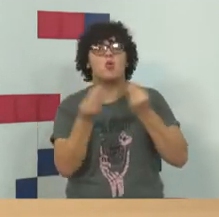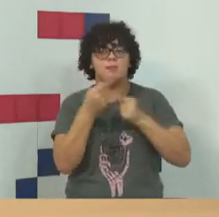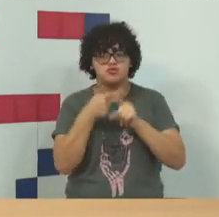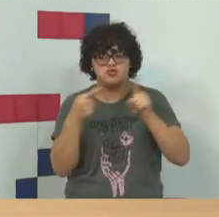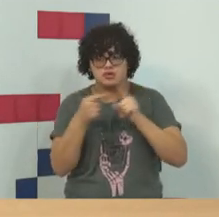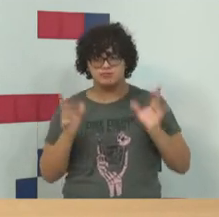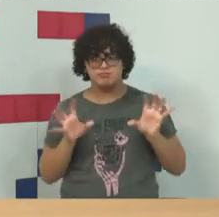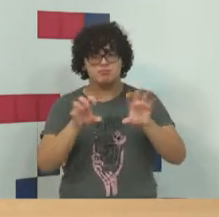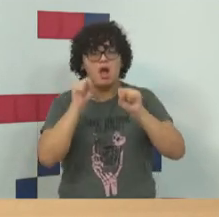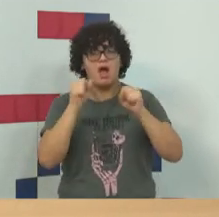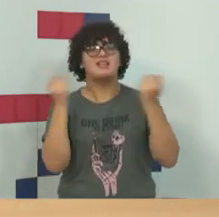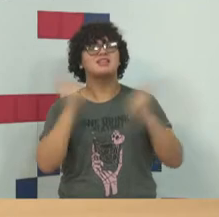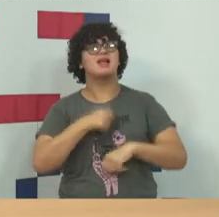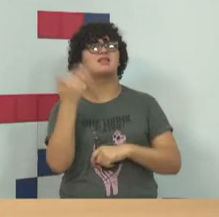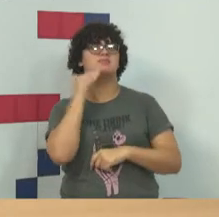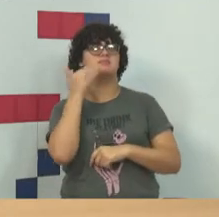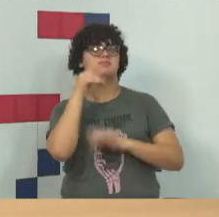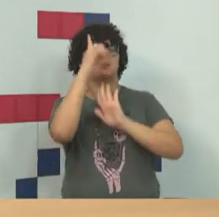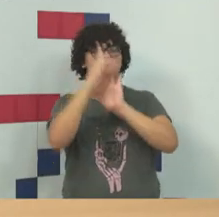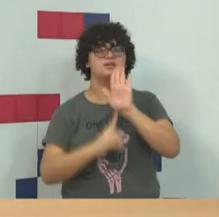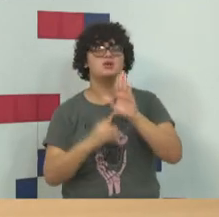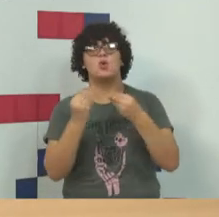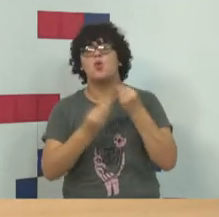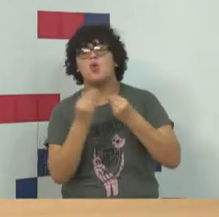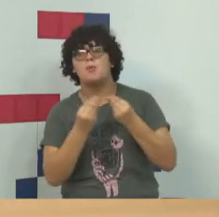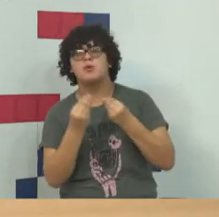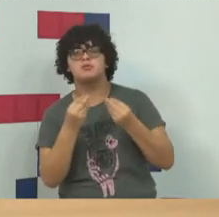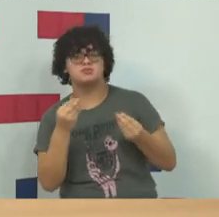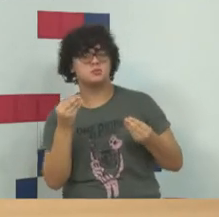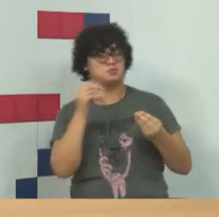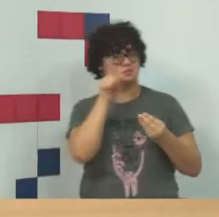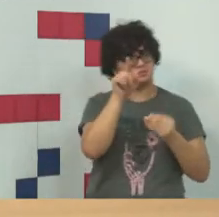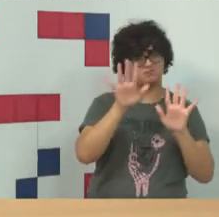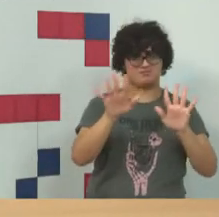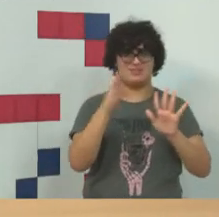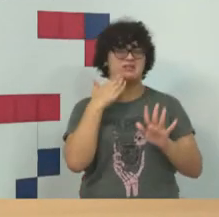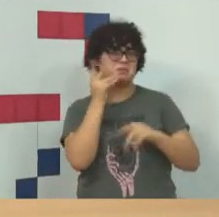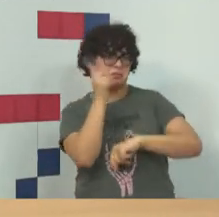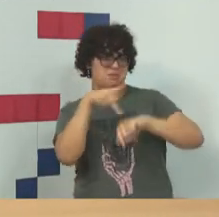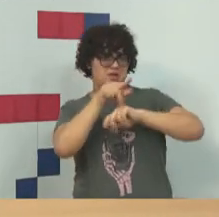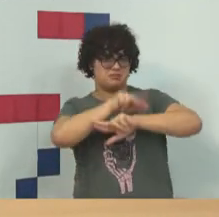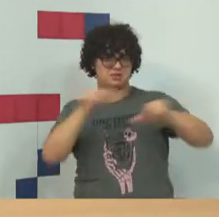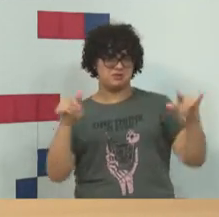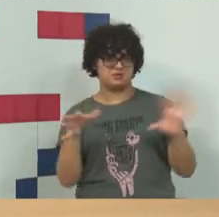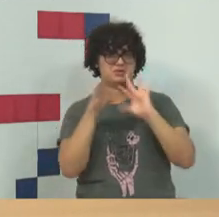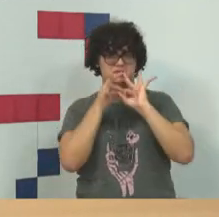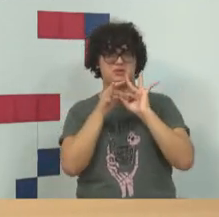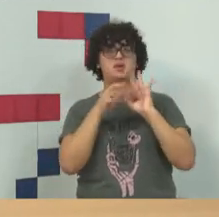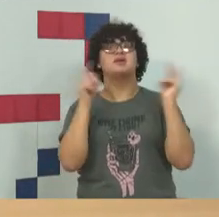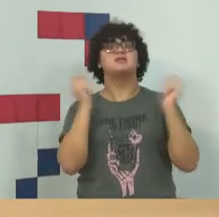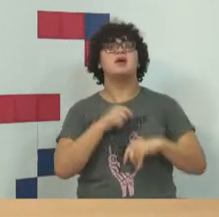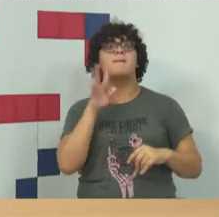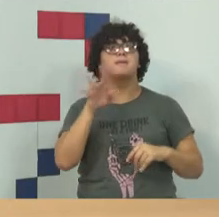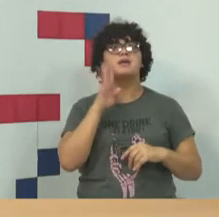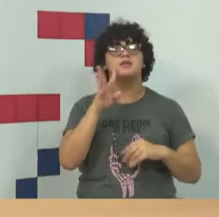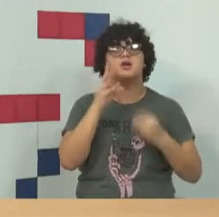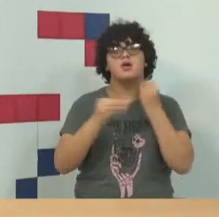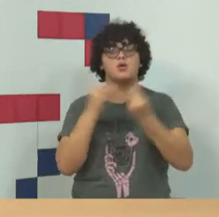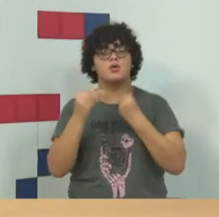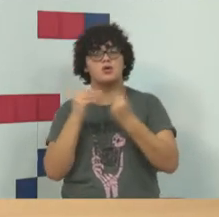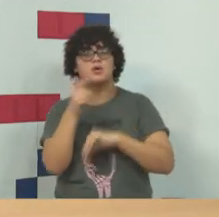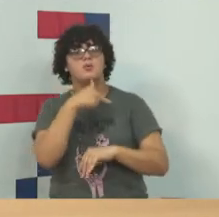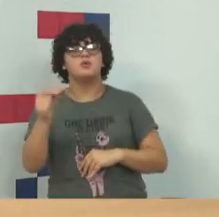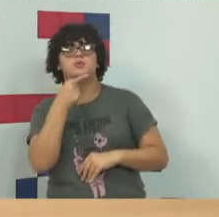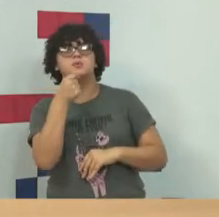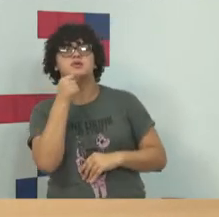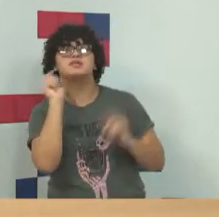o Brasil vai pensar como Kant, e os Estados Unidos e os países vinculados à common law vão pensar como Jeremy Bentham,